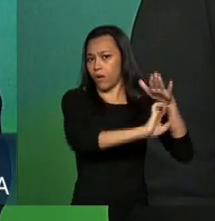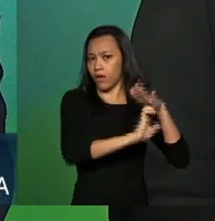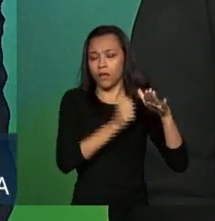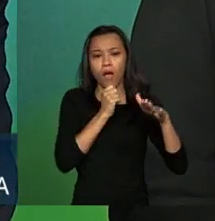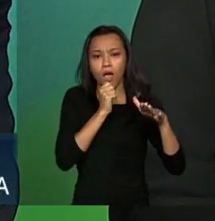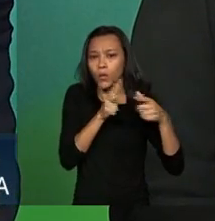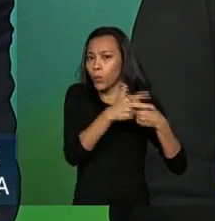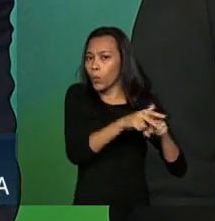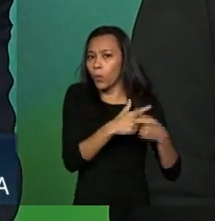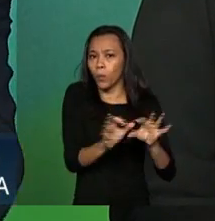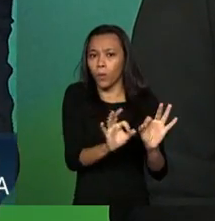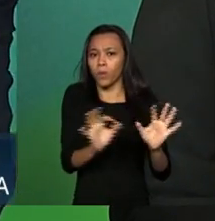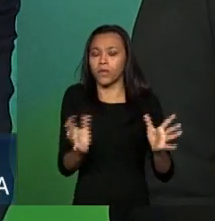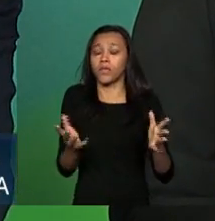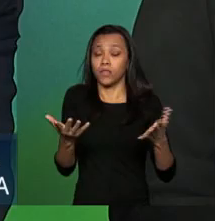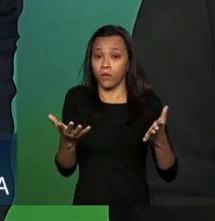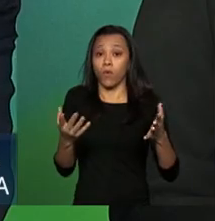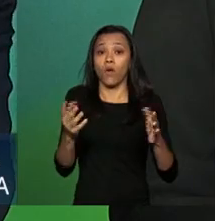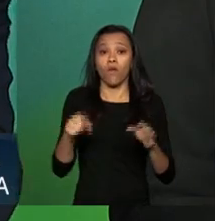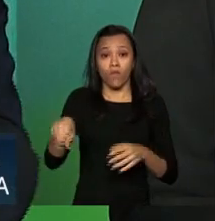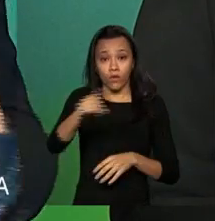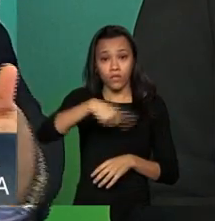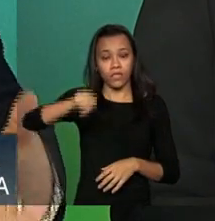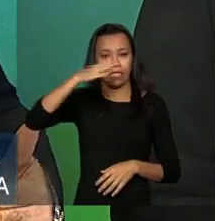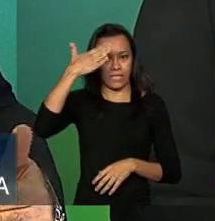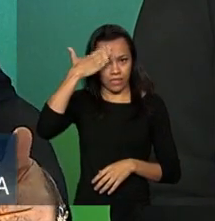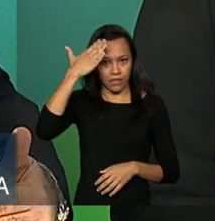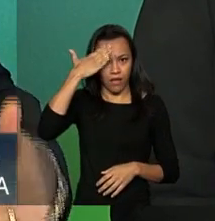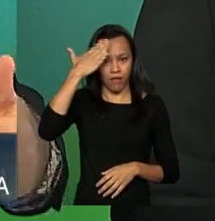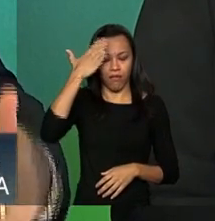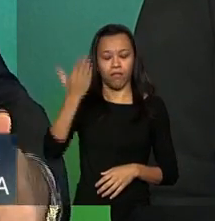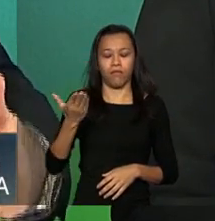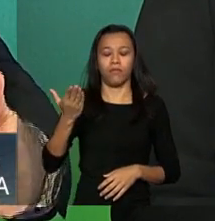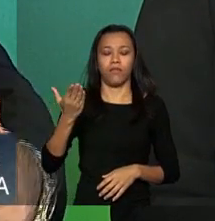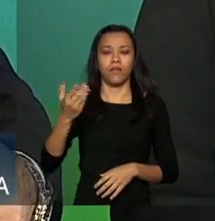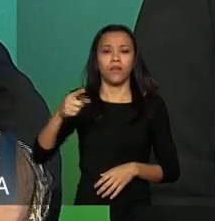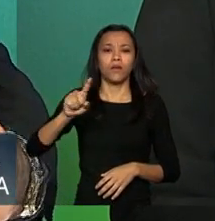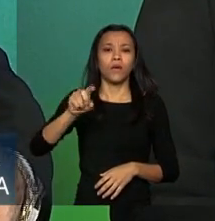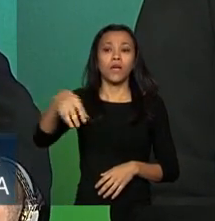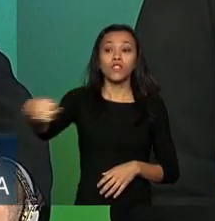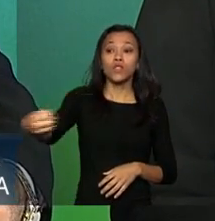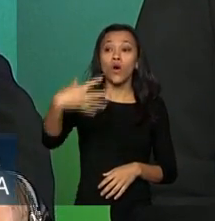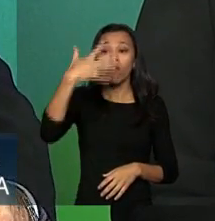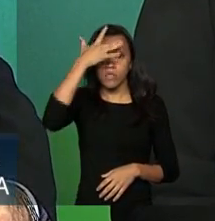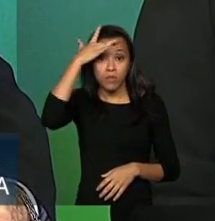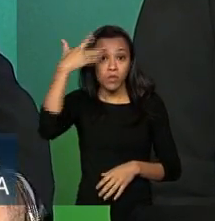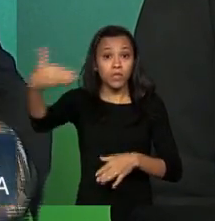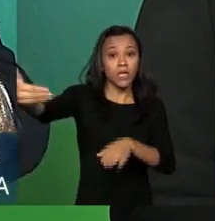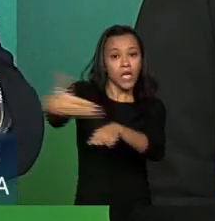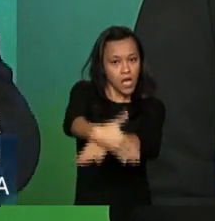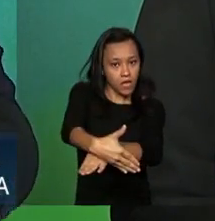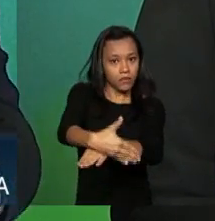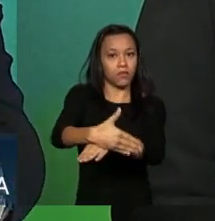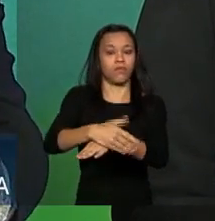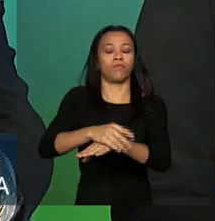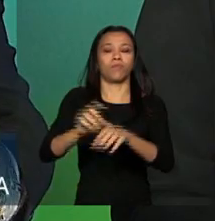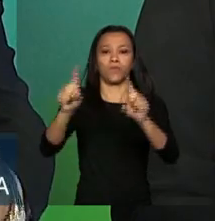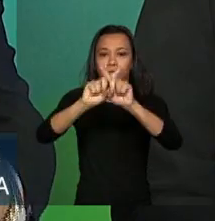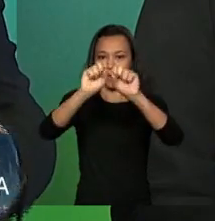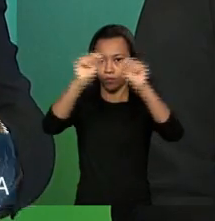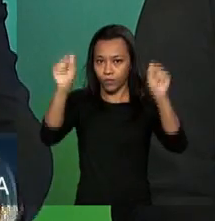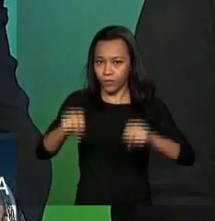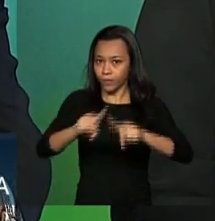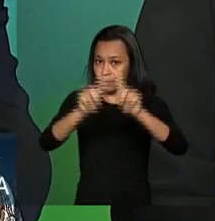previdência complementar. Todos sabem que, para os novos ingressantes no serviço público, todos eles